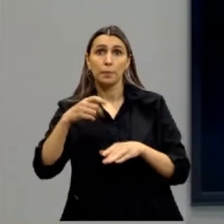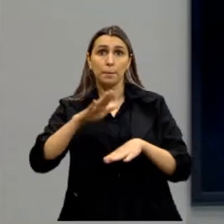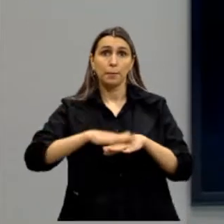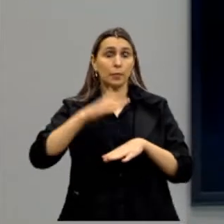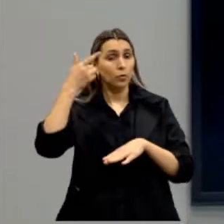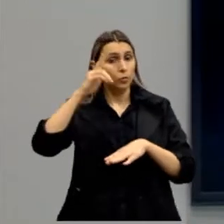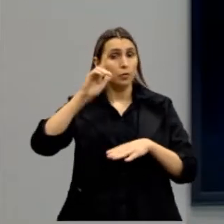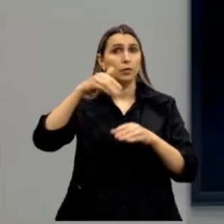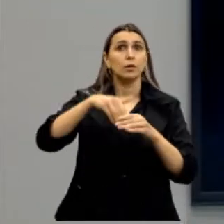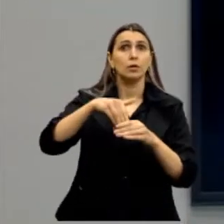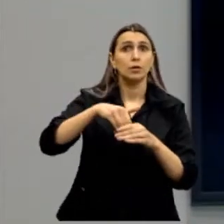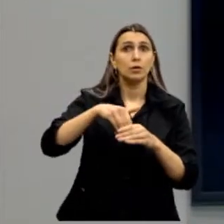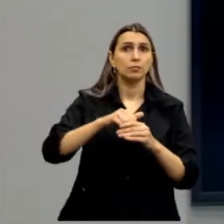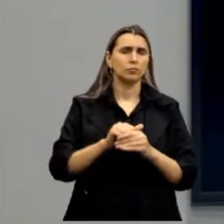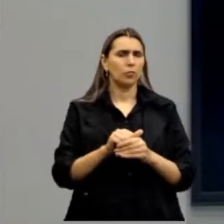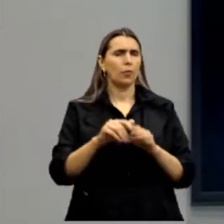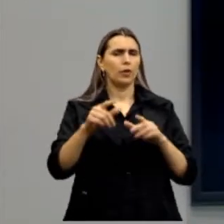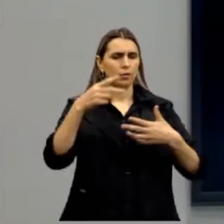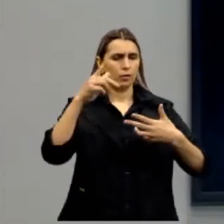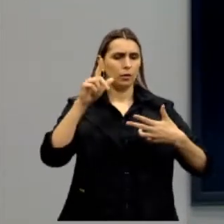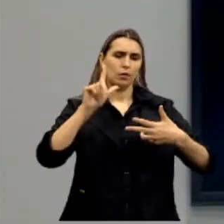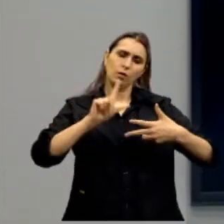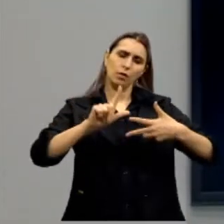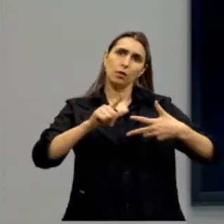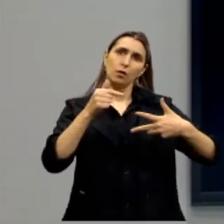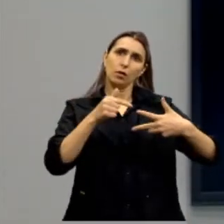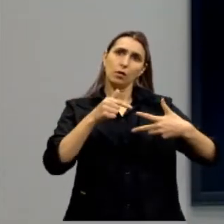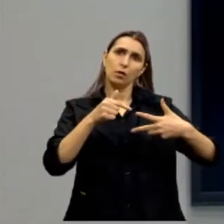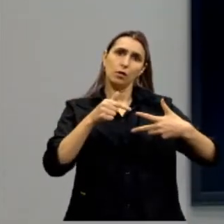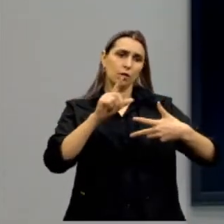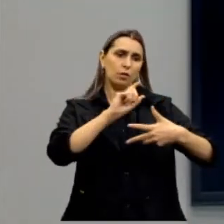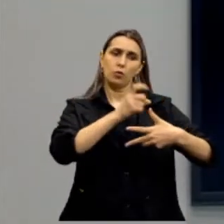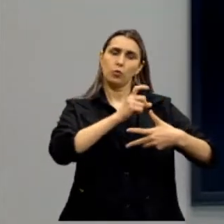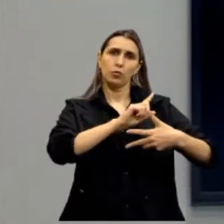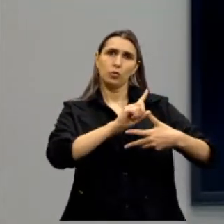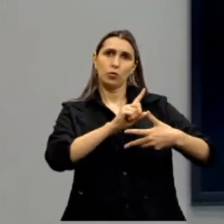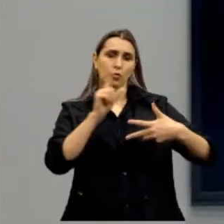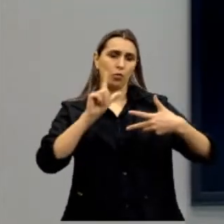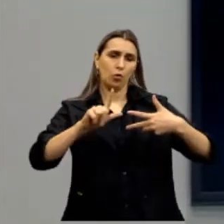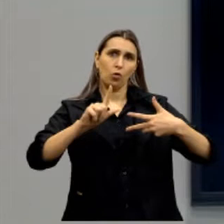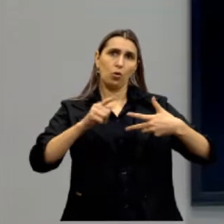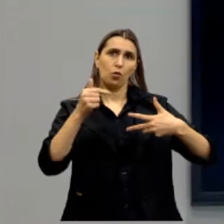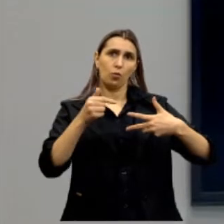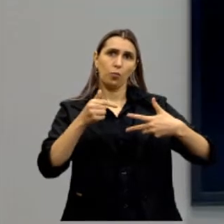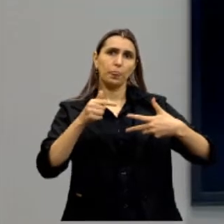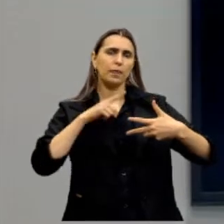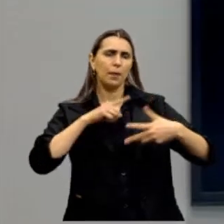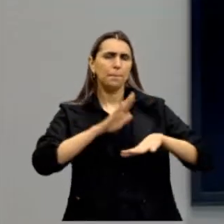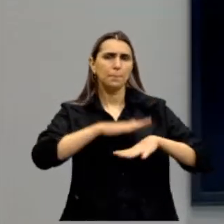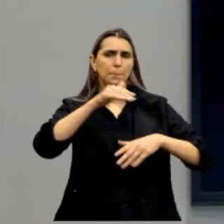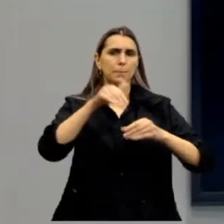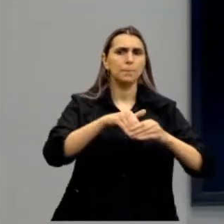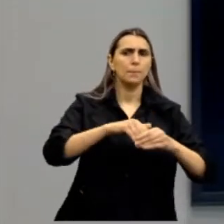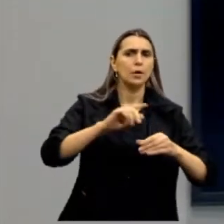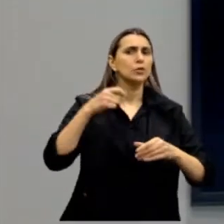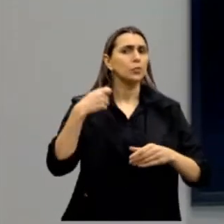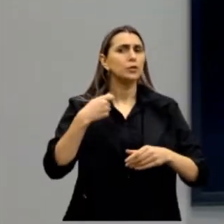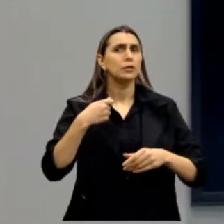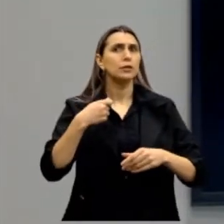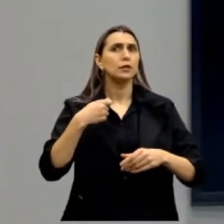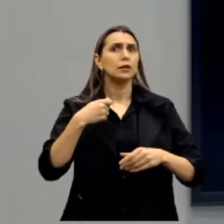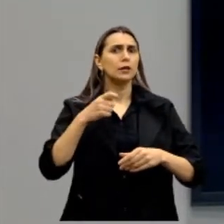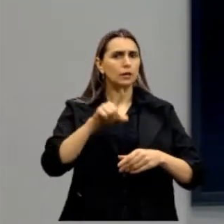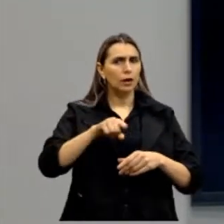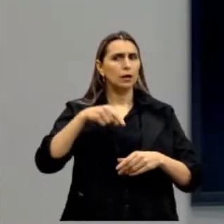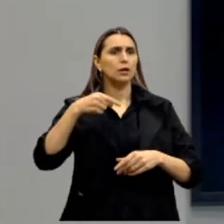para serem eleitos. Vamos pensar o legislativo, só no legislativo, no executivo não. No legislativo, então, tem mais votos do que é necessário e aí